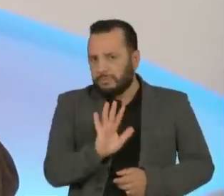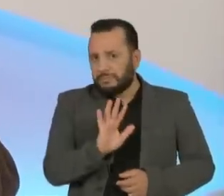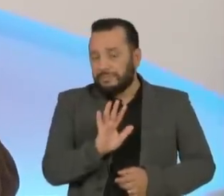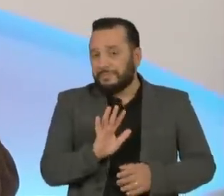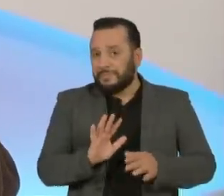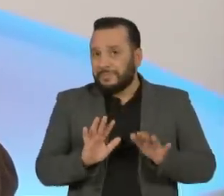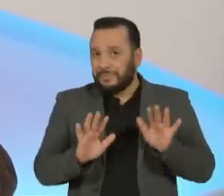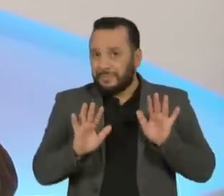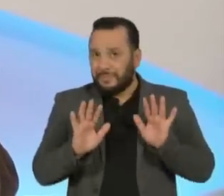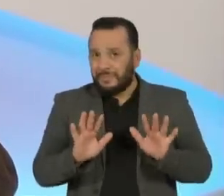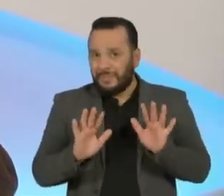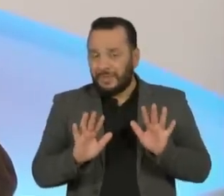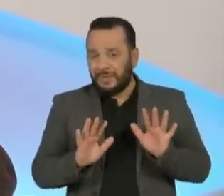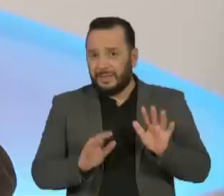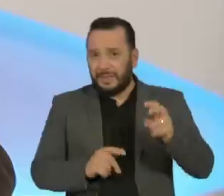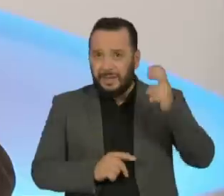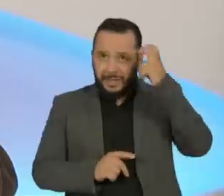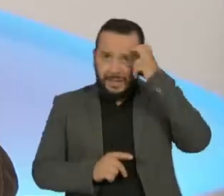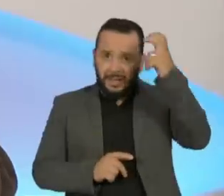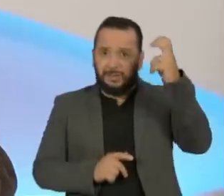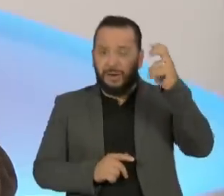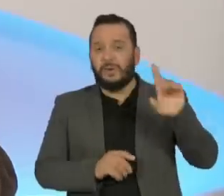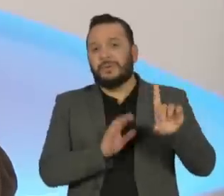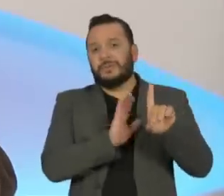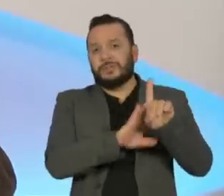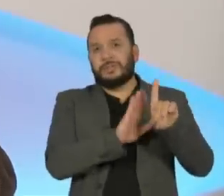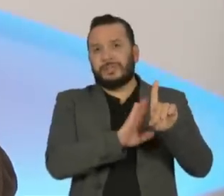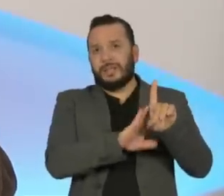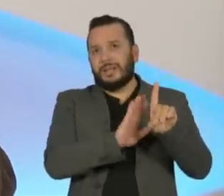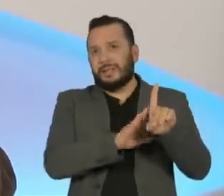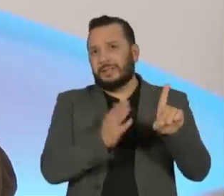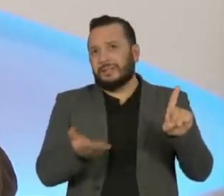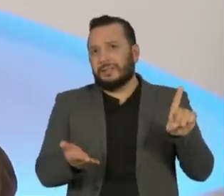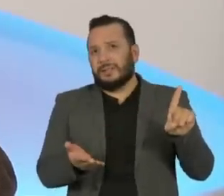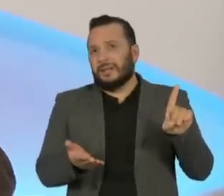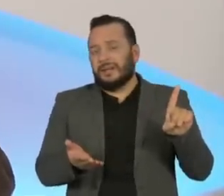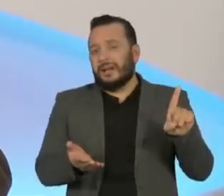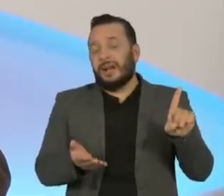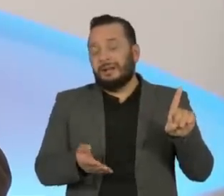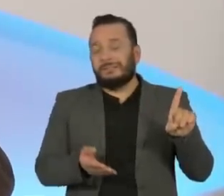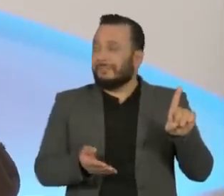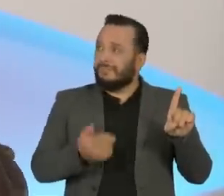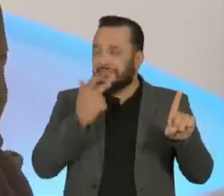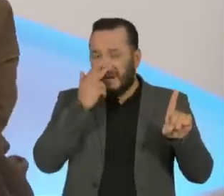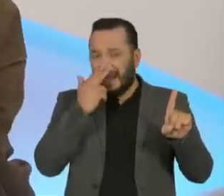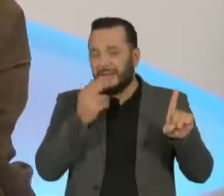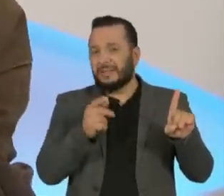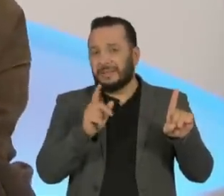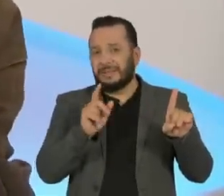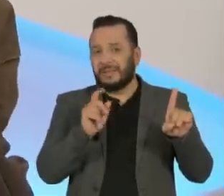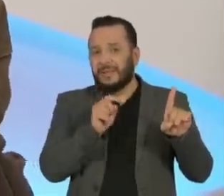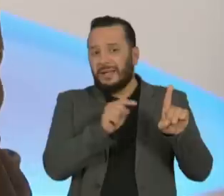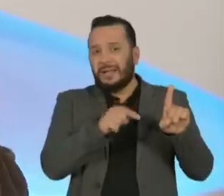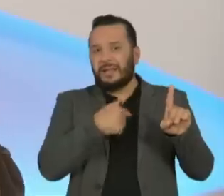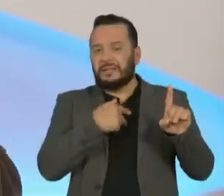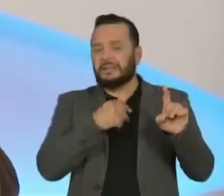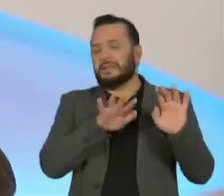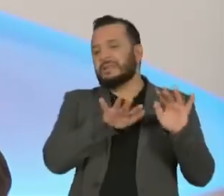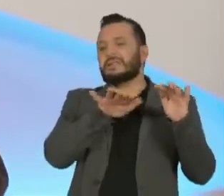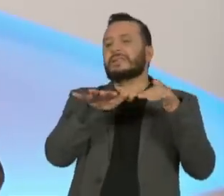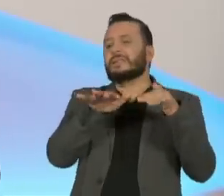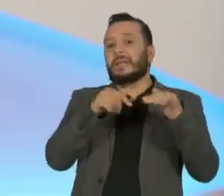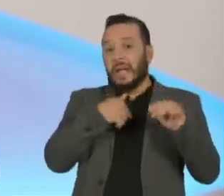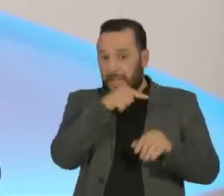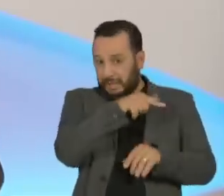E o intelectual de direita, eu considero que é um observador que tem uma riqueza de